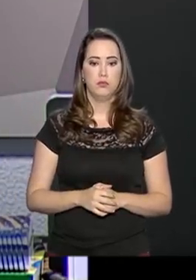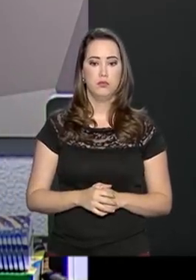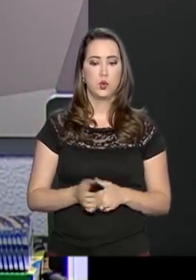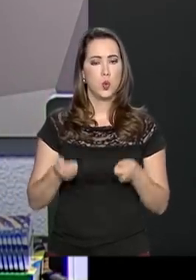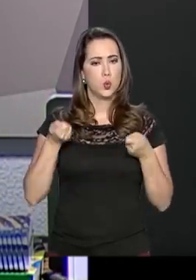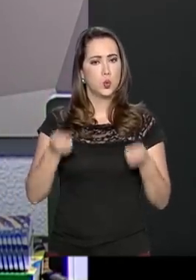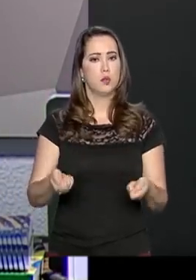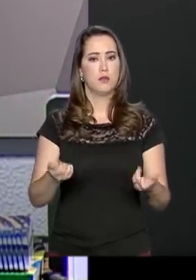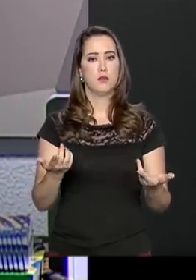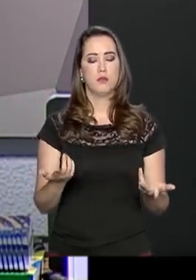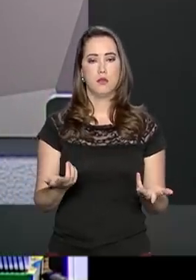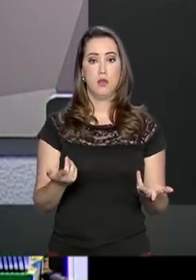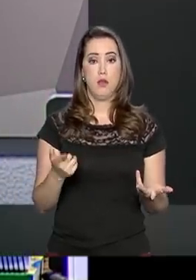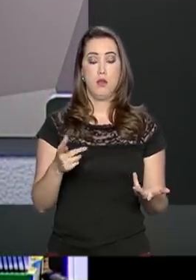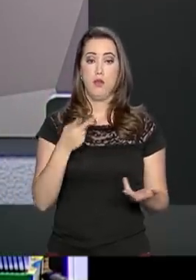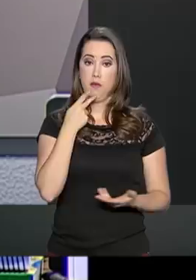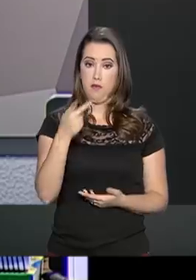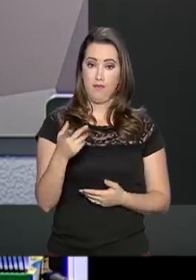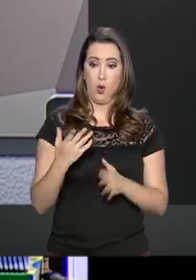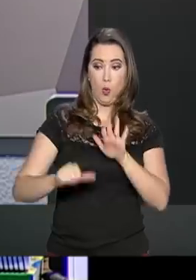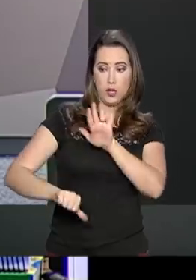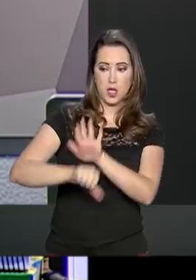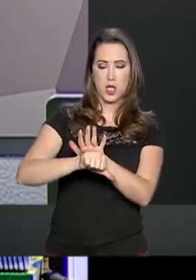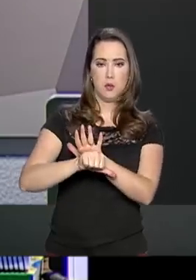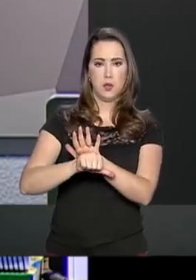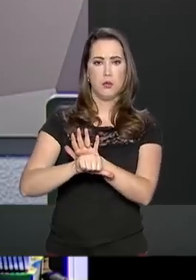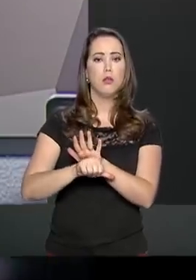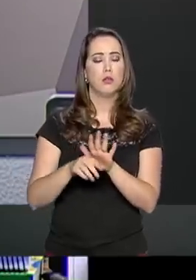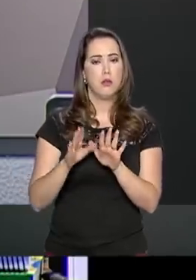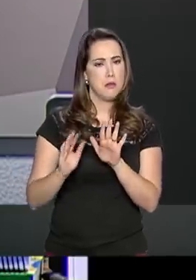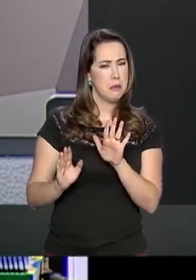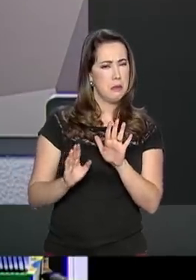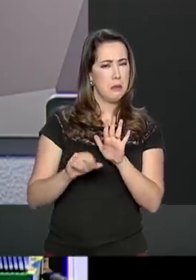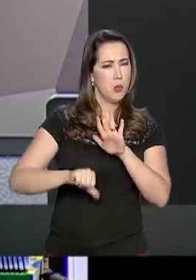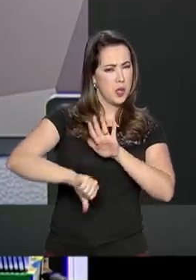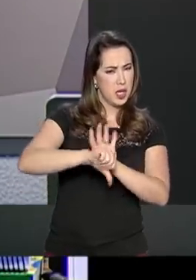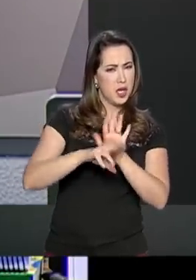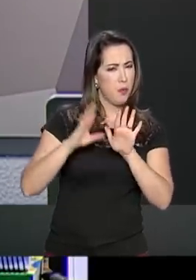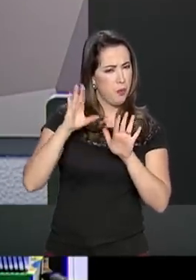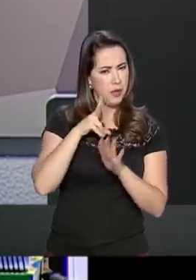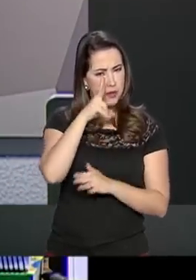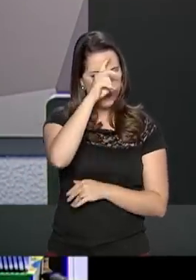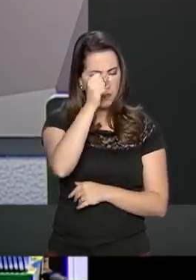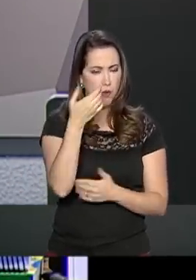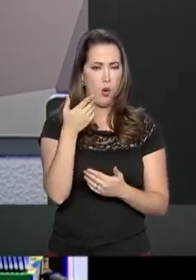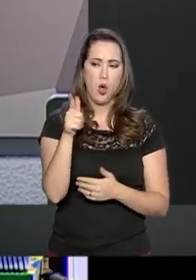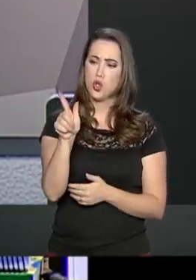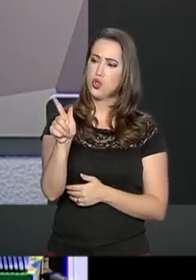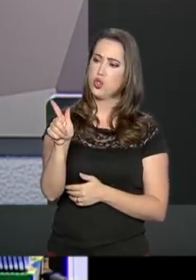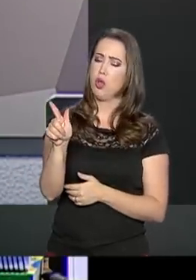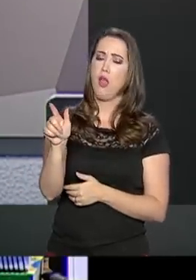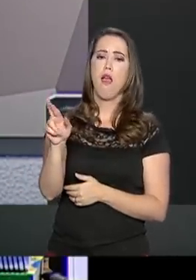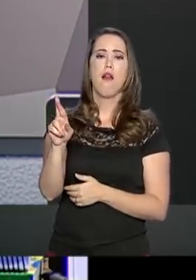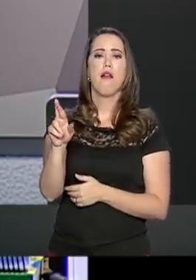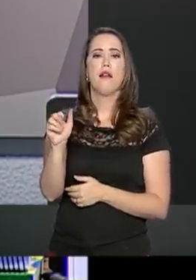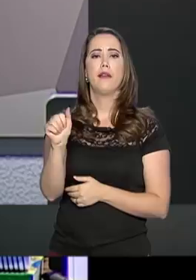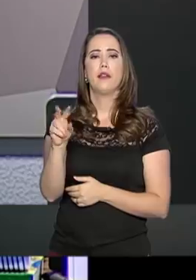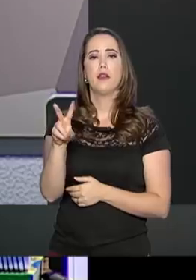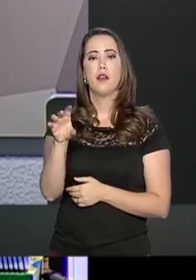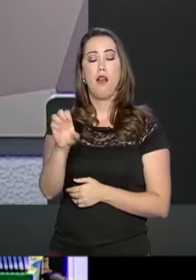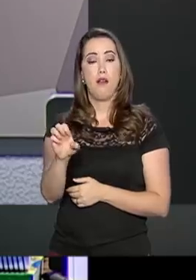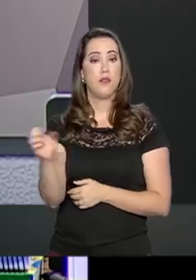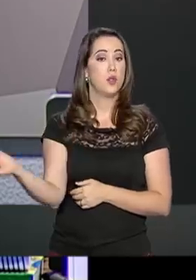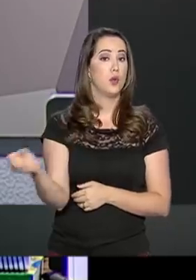Endurecimento em relação à criminalidade mais grave, novos instrumentos para investigação